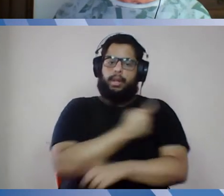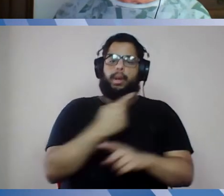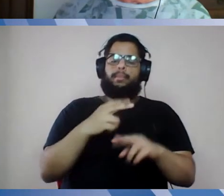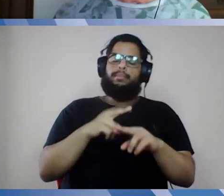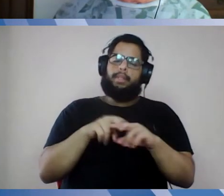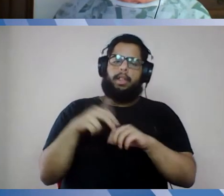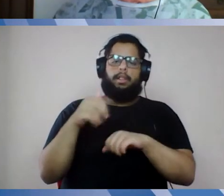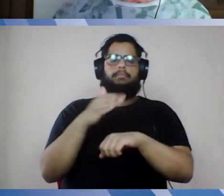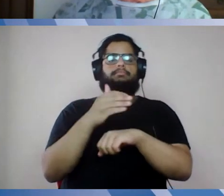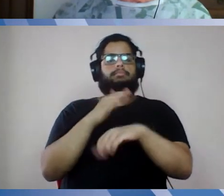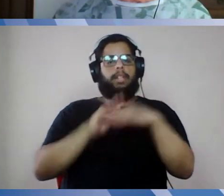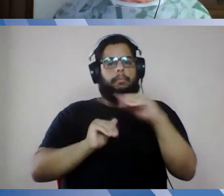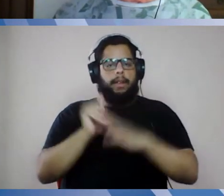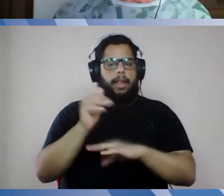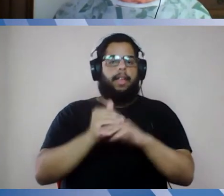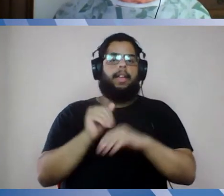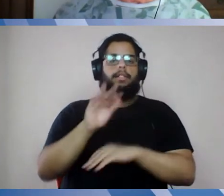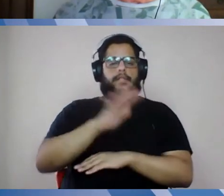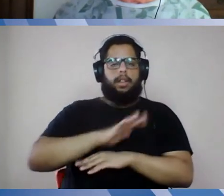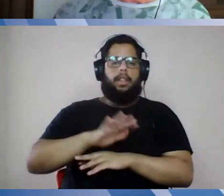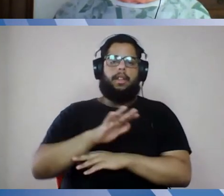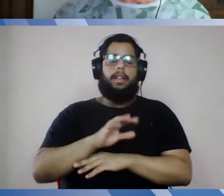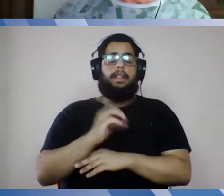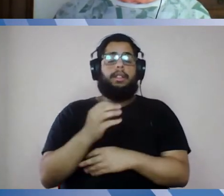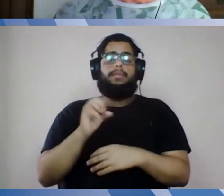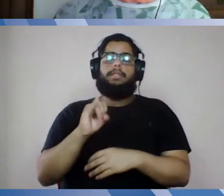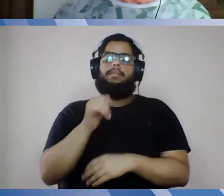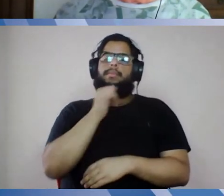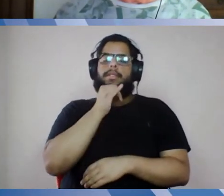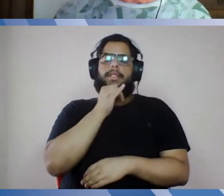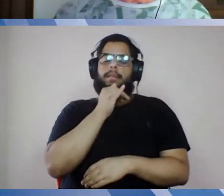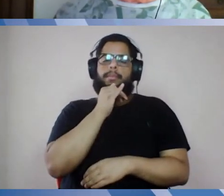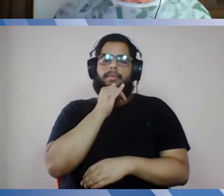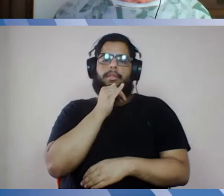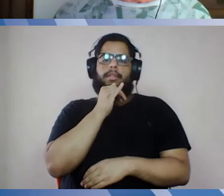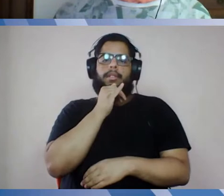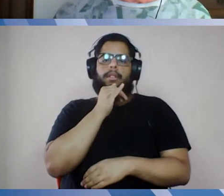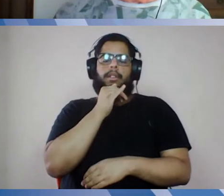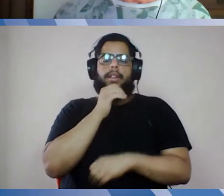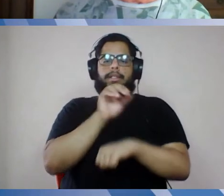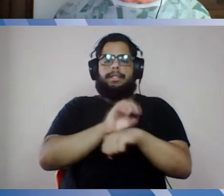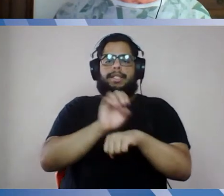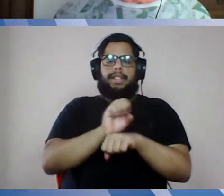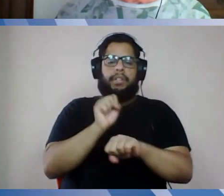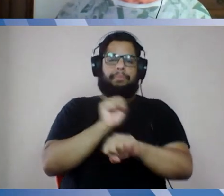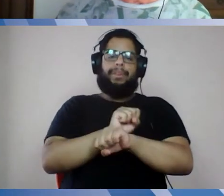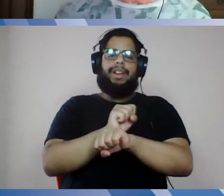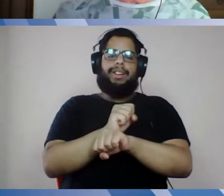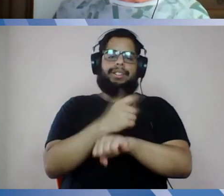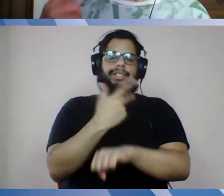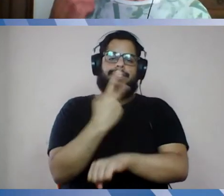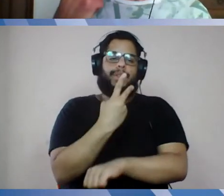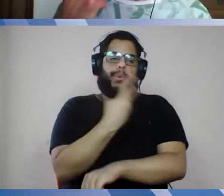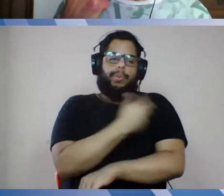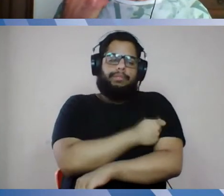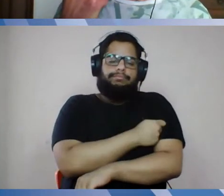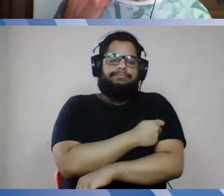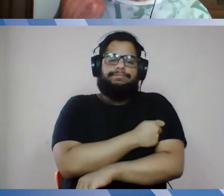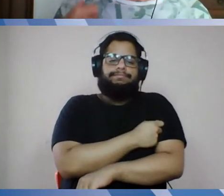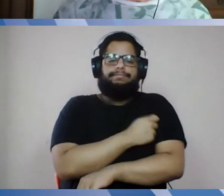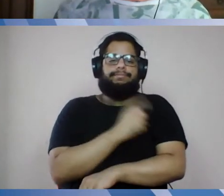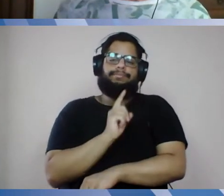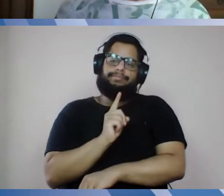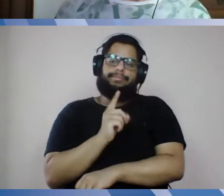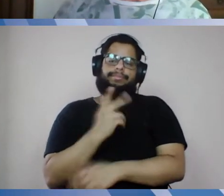deixarem de atuar eventualmente perderiam, por exemplo, inclusive o direito à segunda dose, mas não só isso, que ao estar fora da prática não seriam